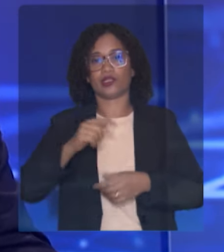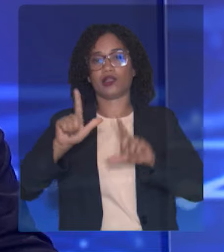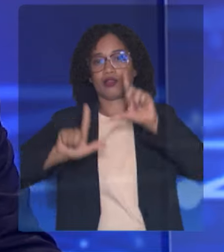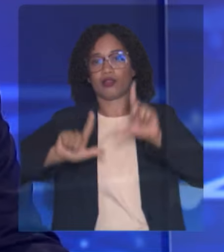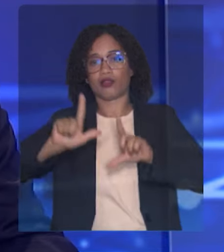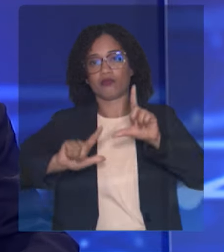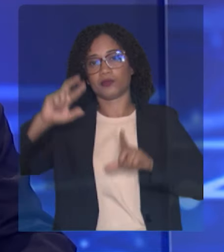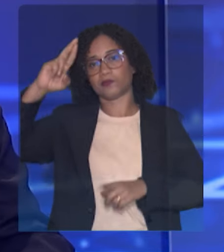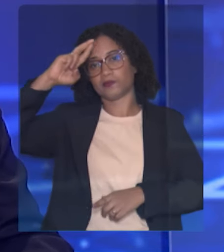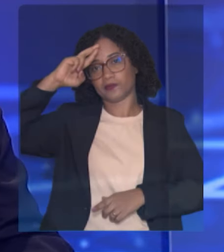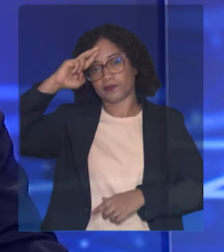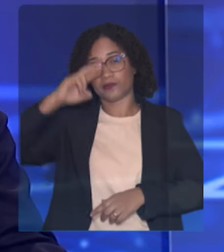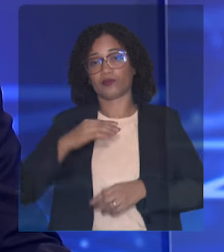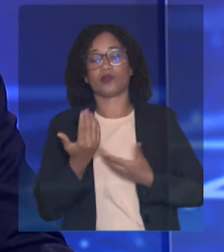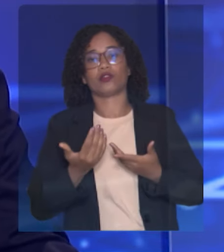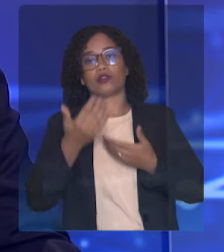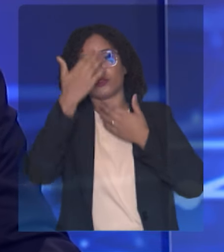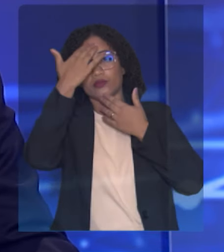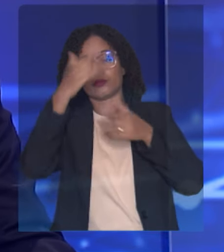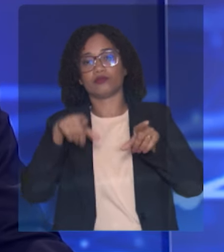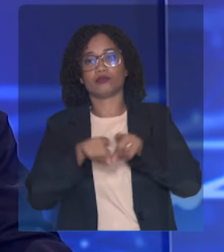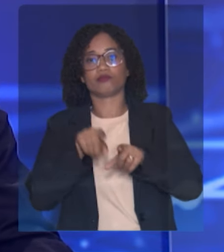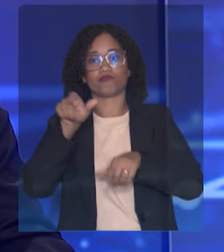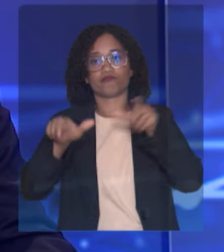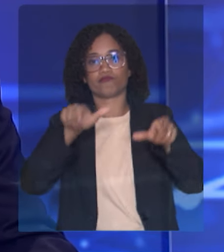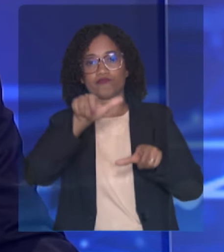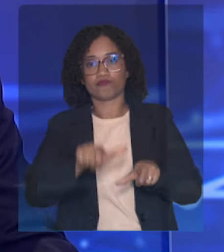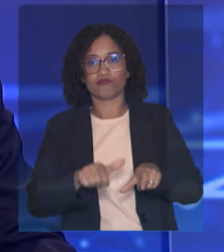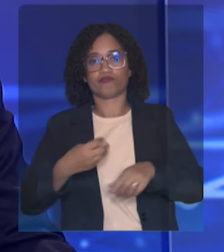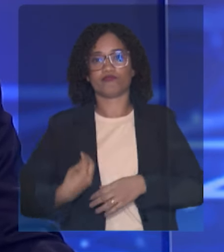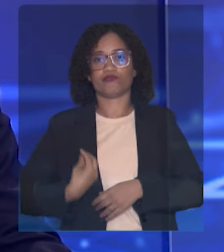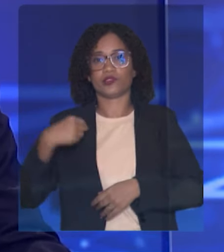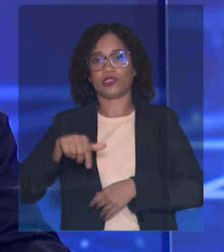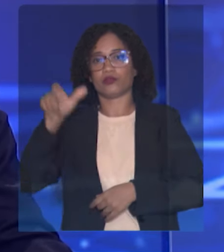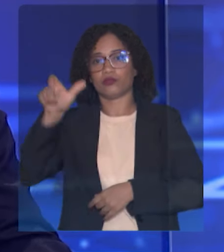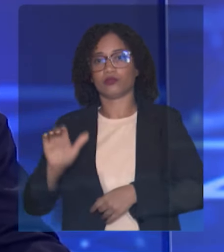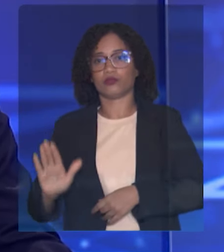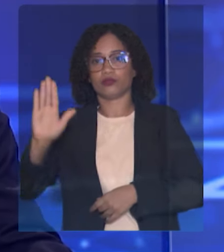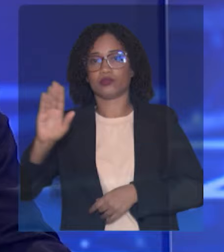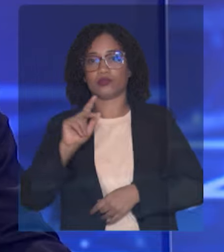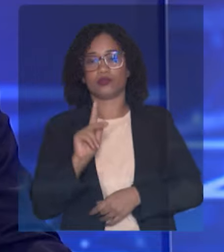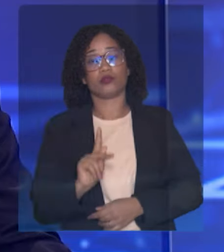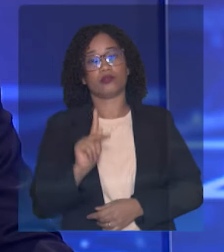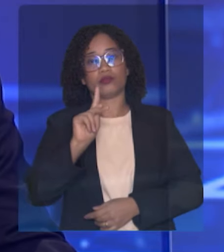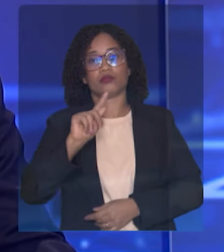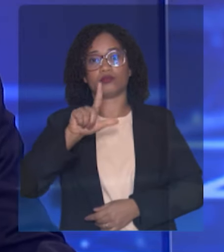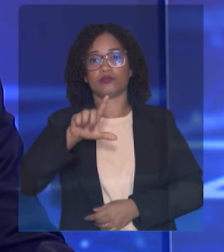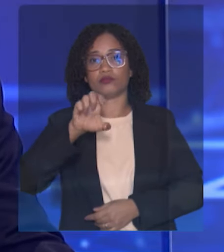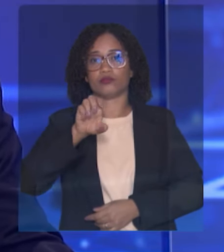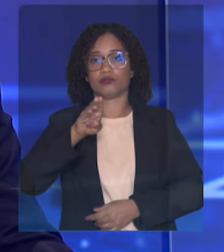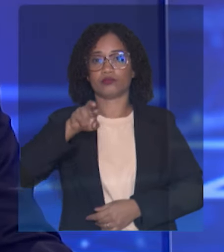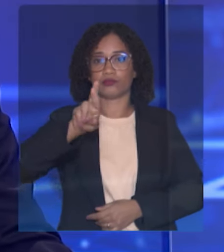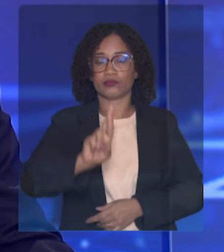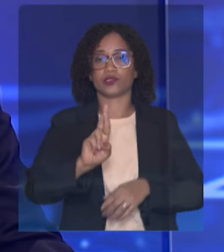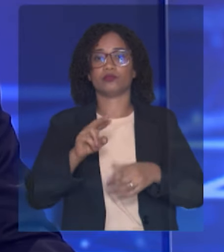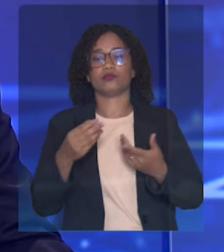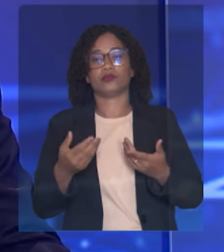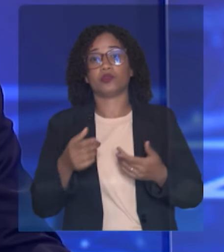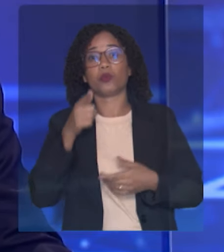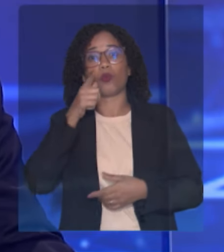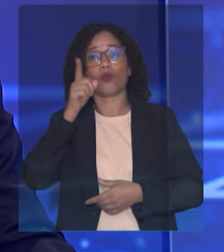aos candidatos aqui presentes, ao candidato Kleber Rosa, que ontem tivemos a oportunidade, no primeiro debate, de discutir a cidade do Salvador.